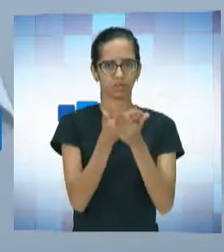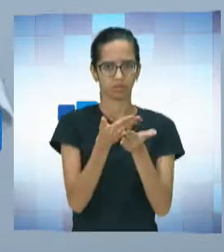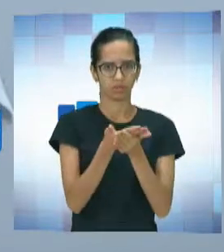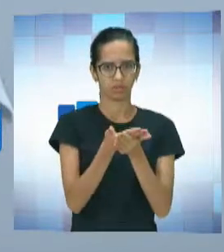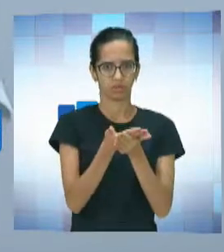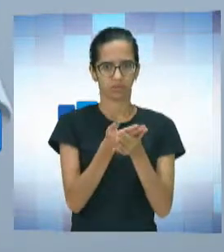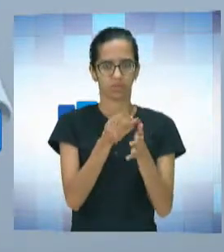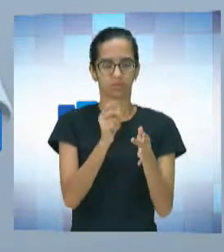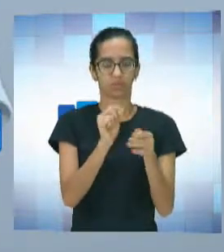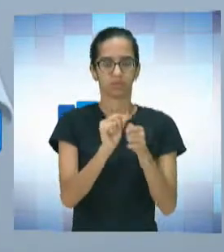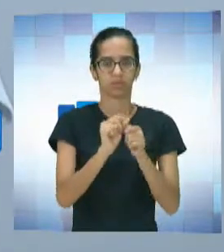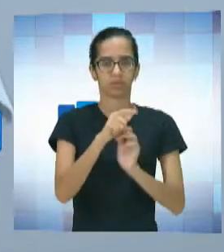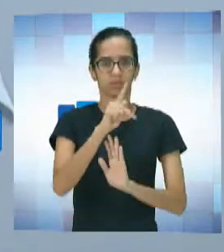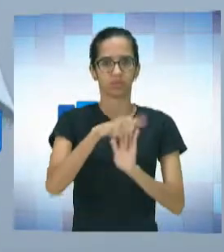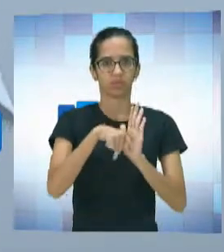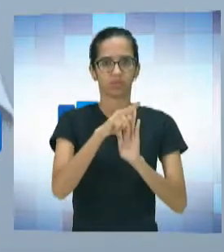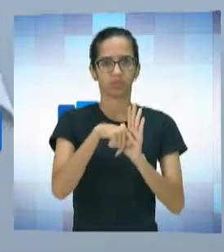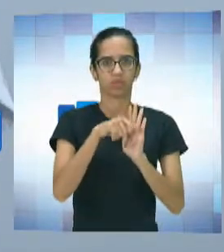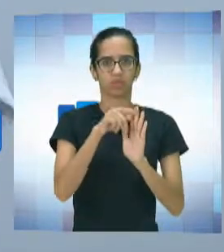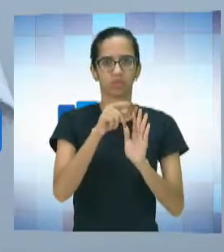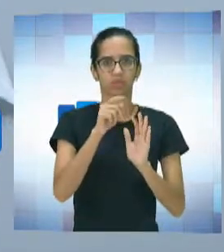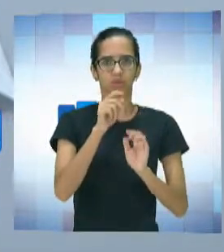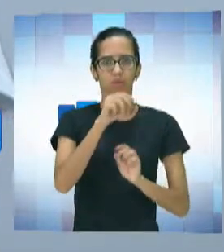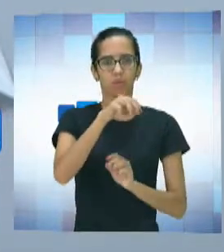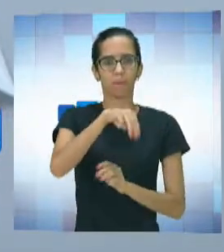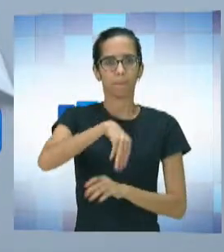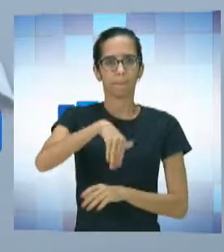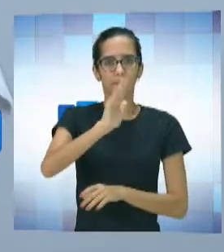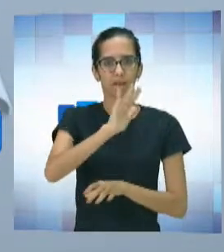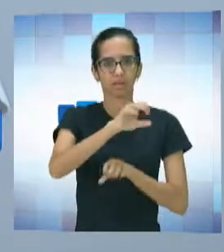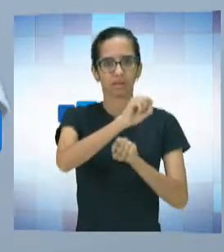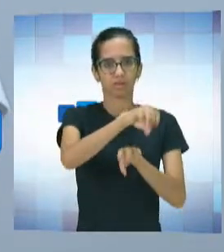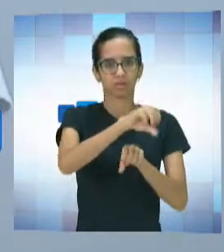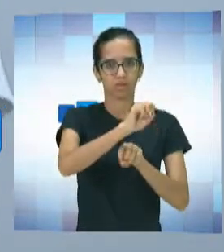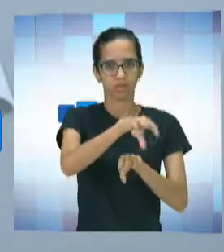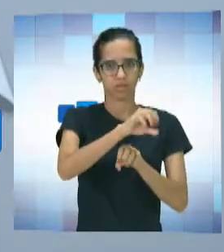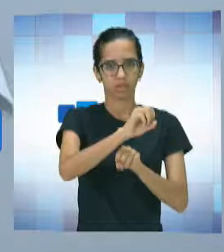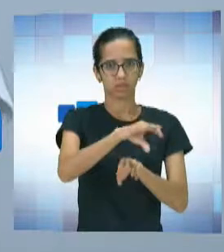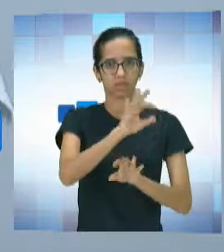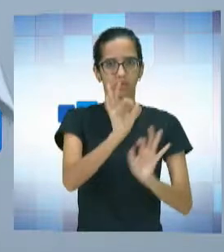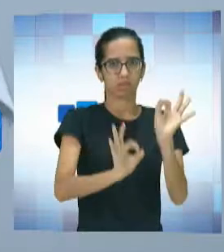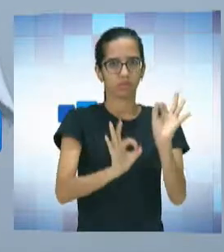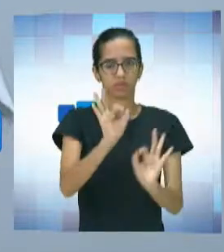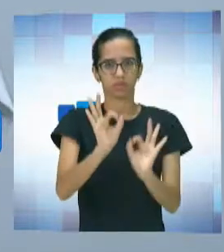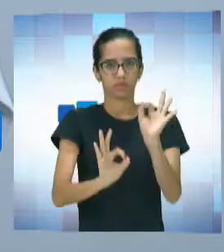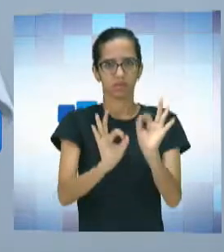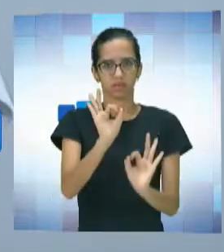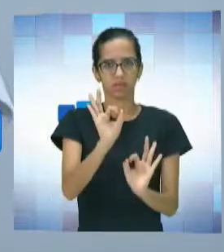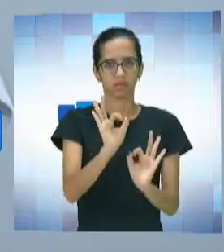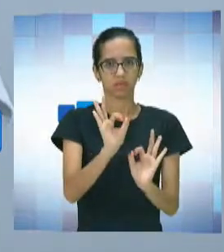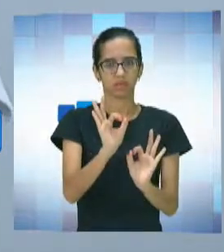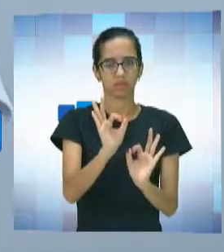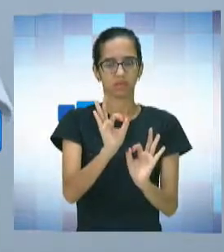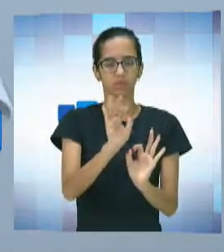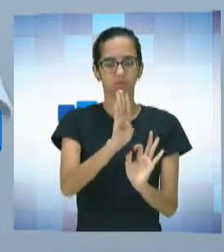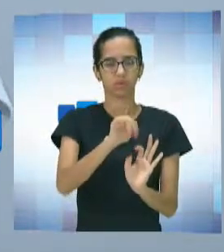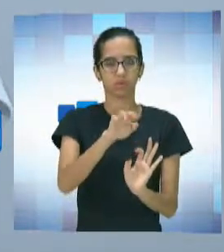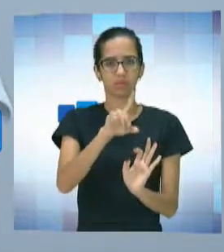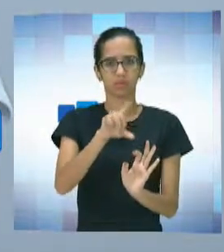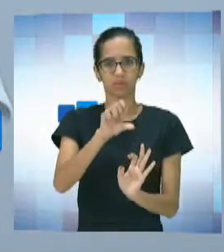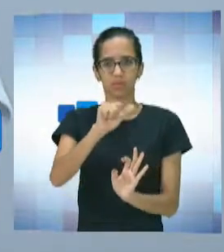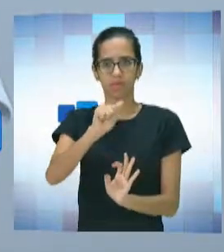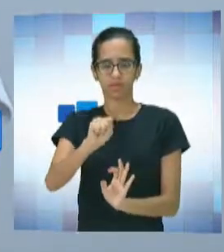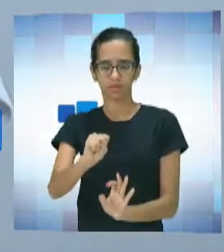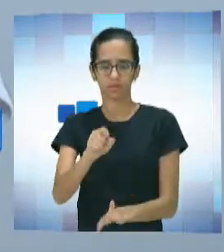um projeto do programa Mais Educação, formação de bandas marciais, né? E aí eu percebi que, na